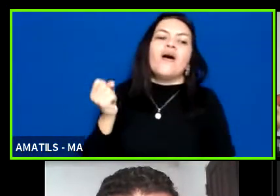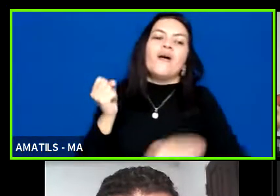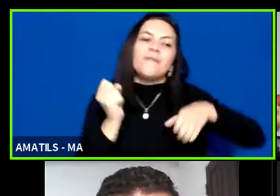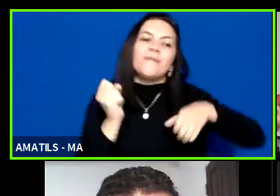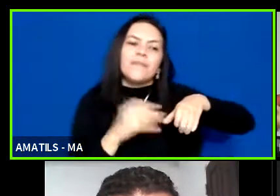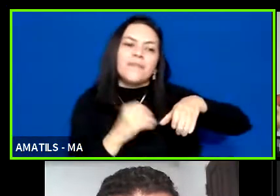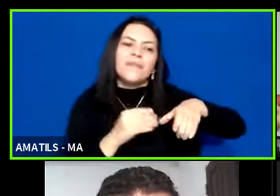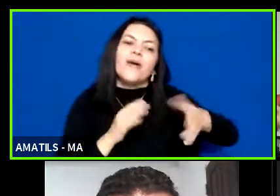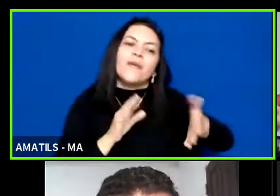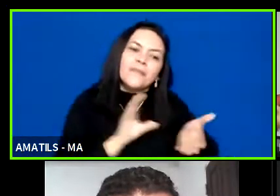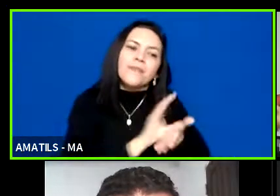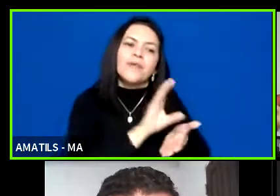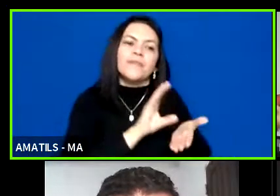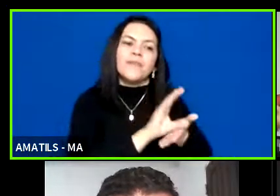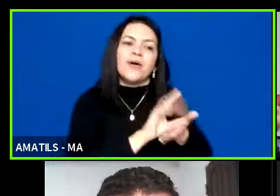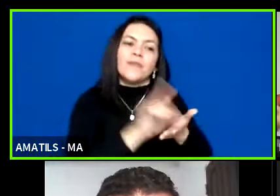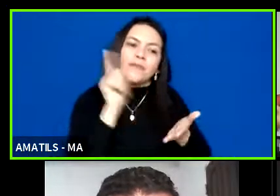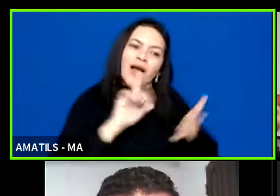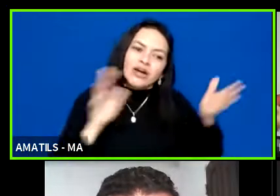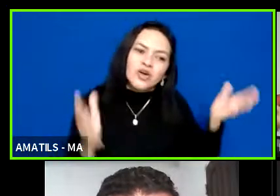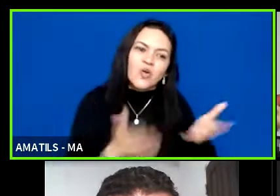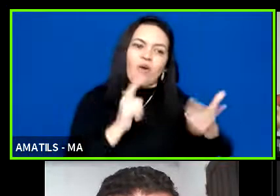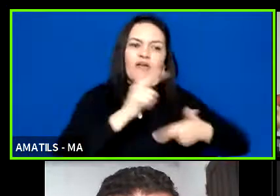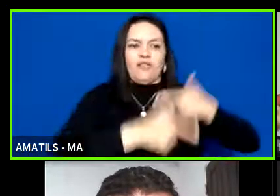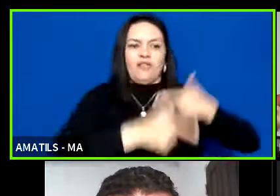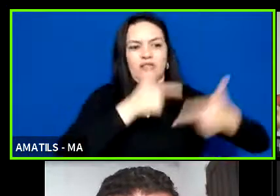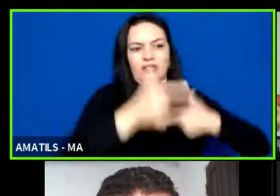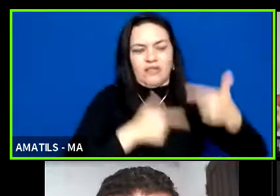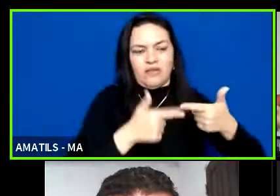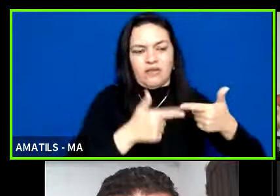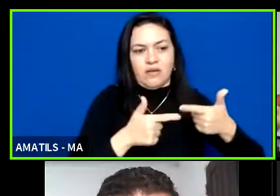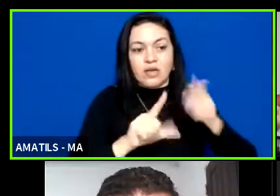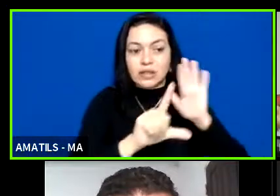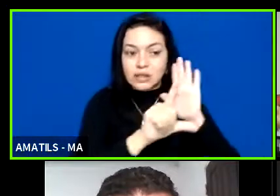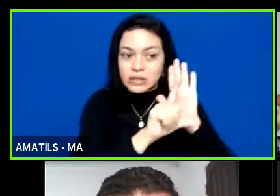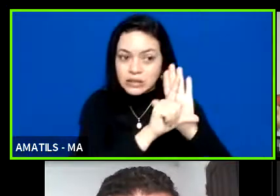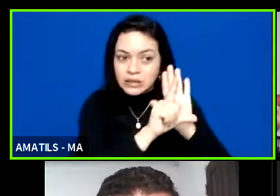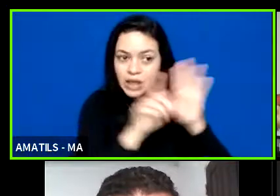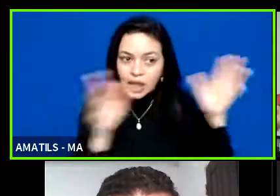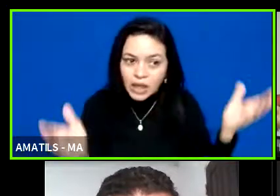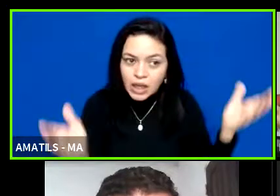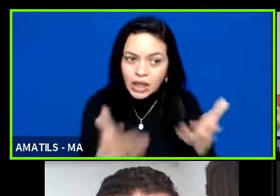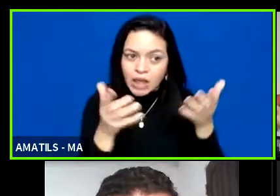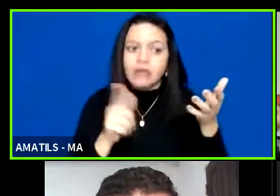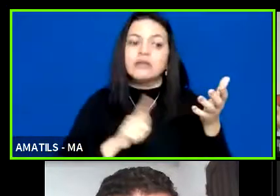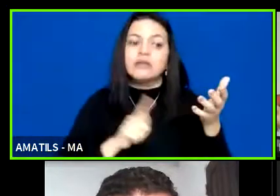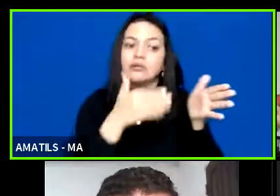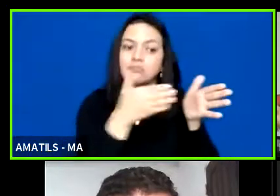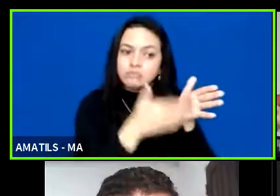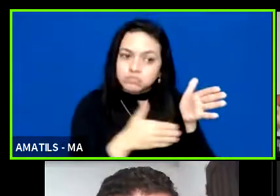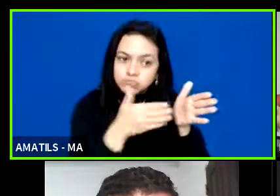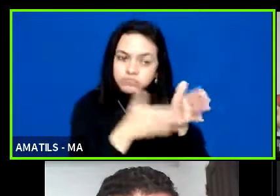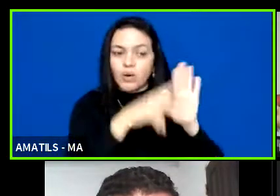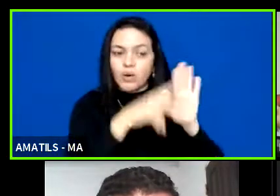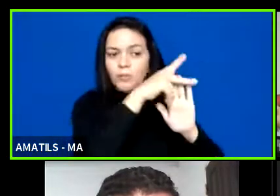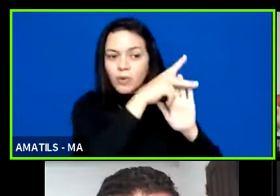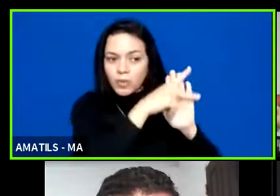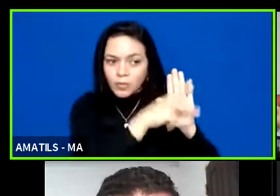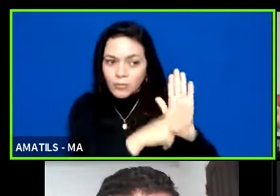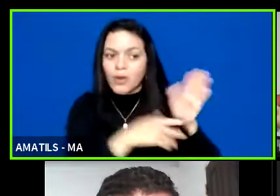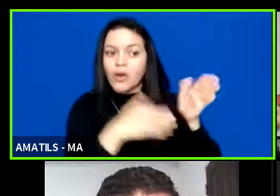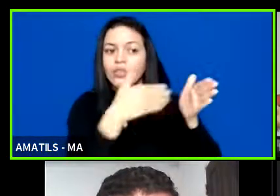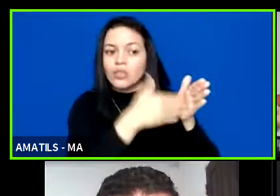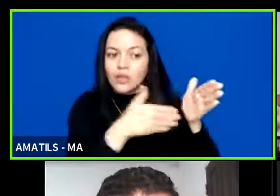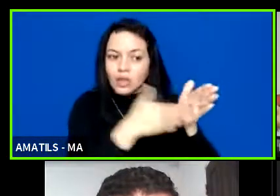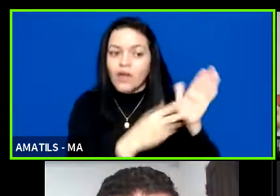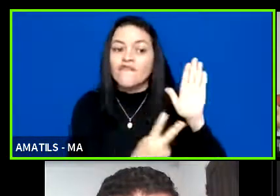na lei de incentivo você tem limitadores do pleito dos projetos limitadores de